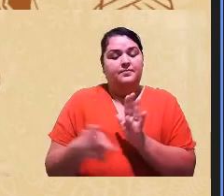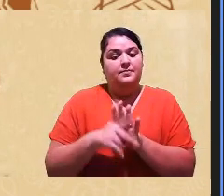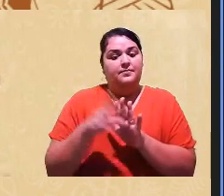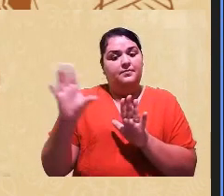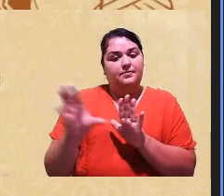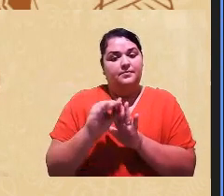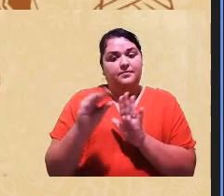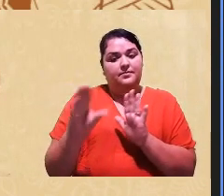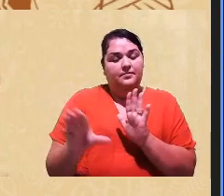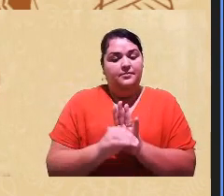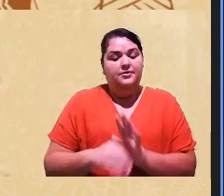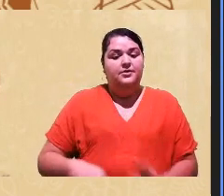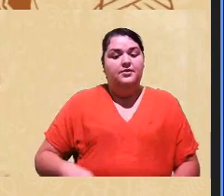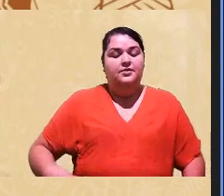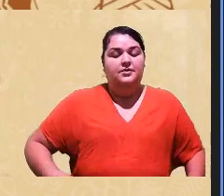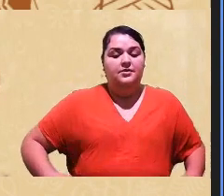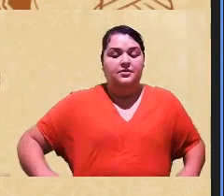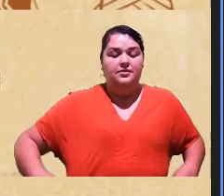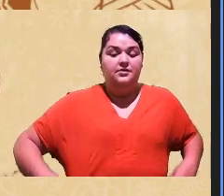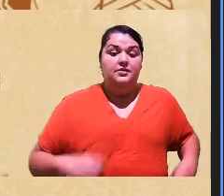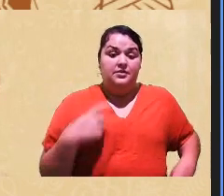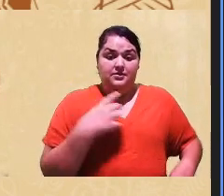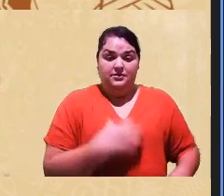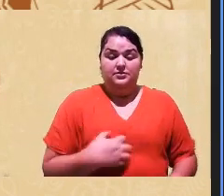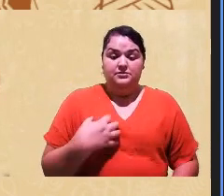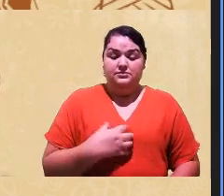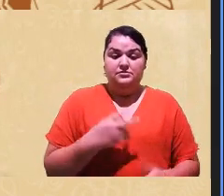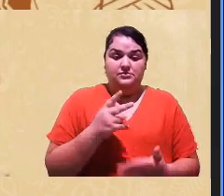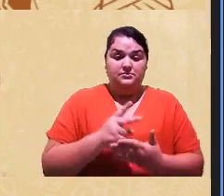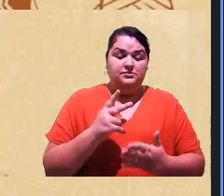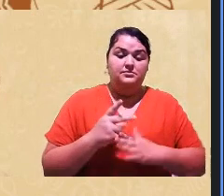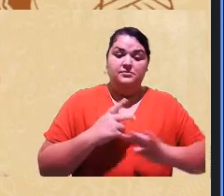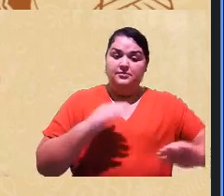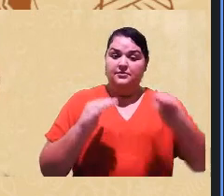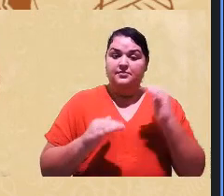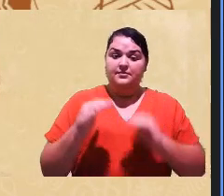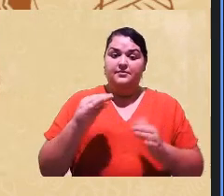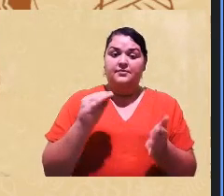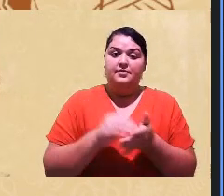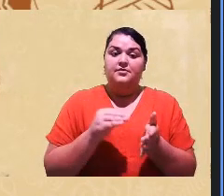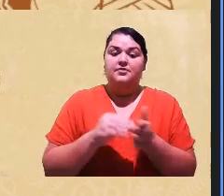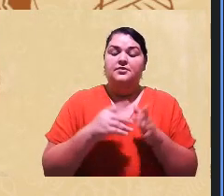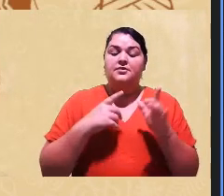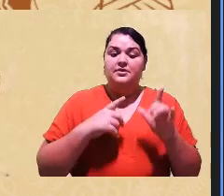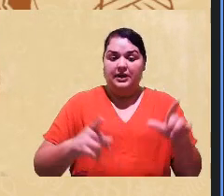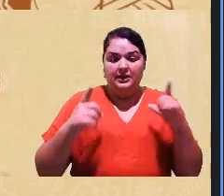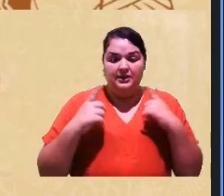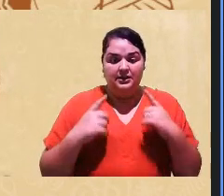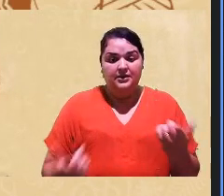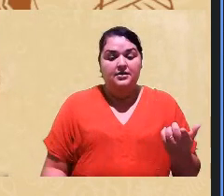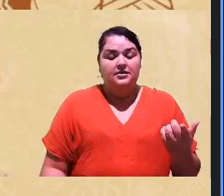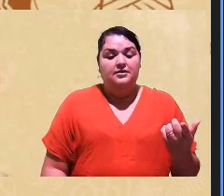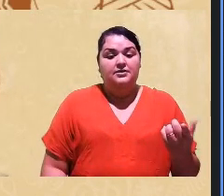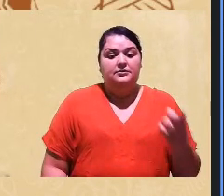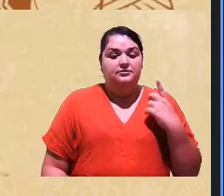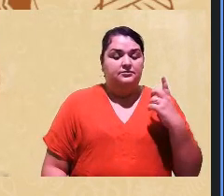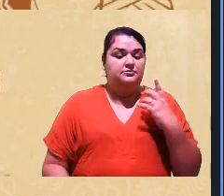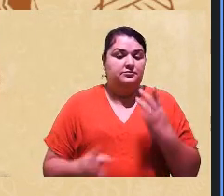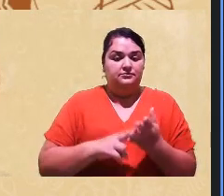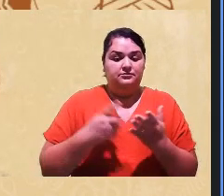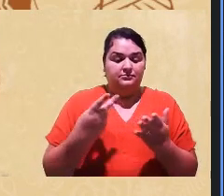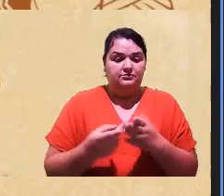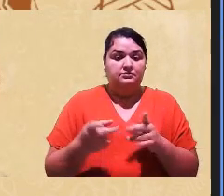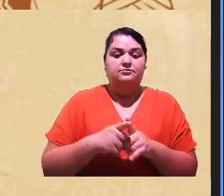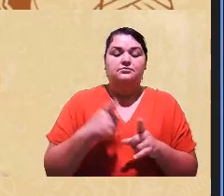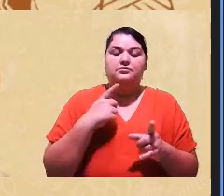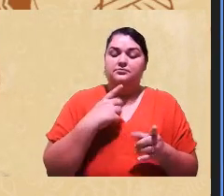das mesmas angústias das mesmas faltas né faltas acadêmicas falta de representatividade falta de